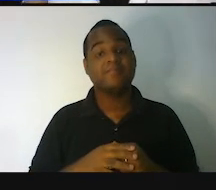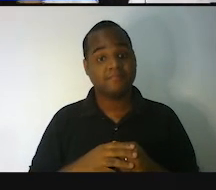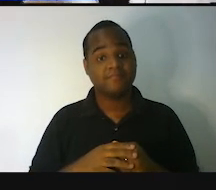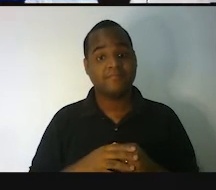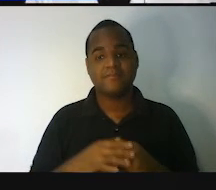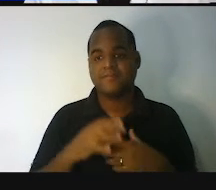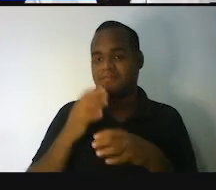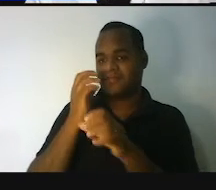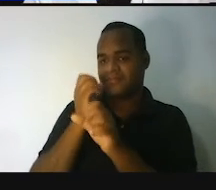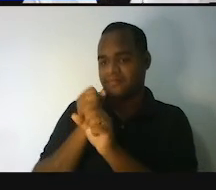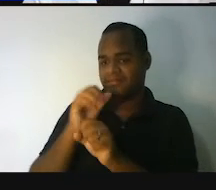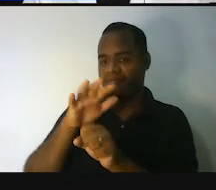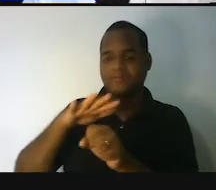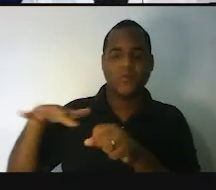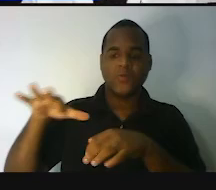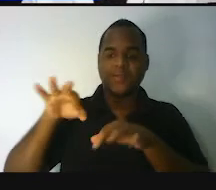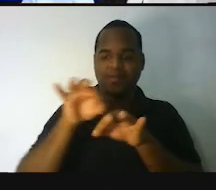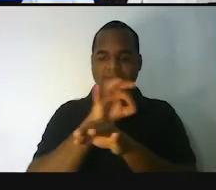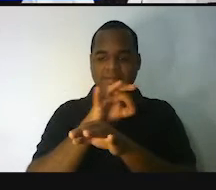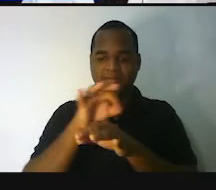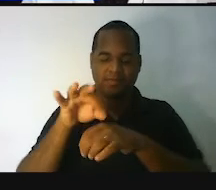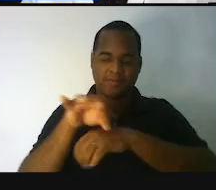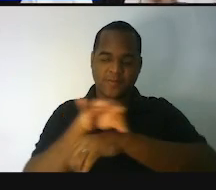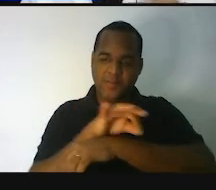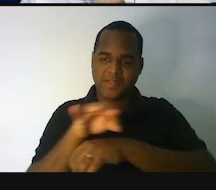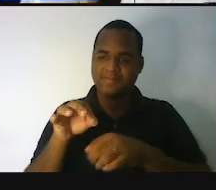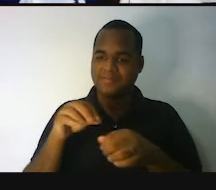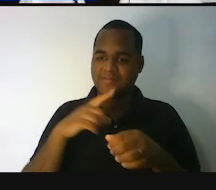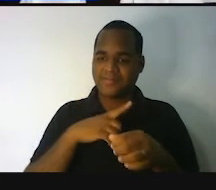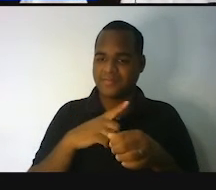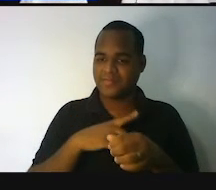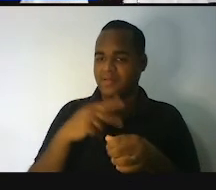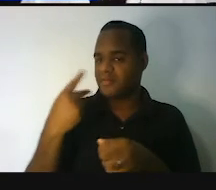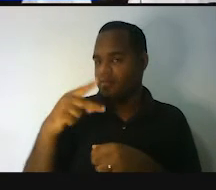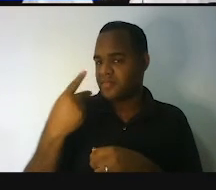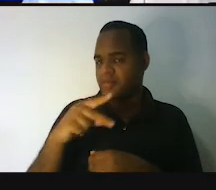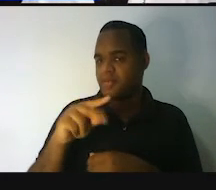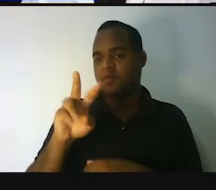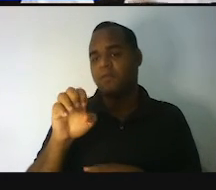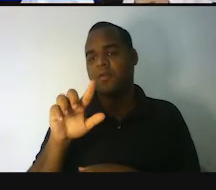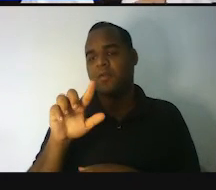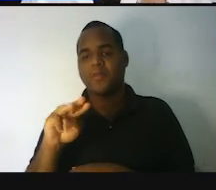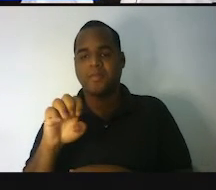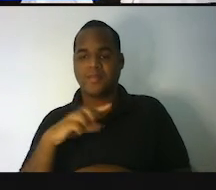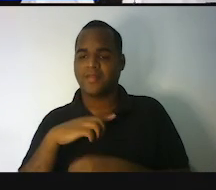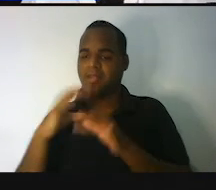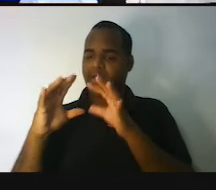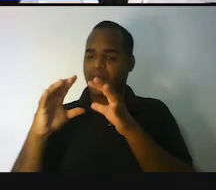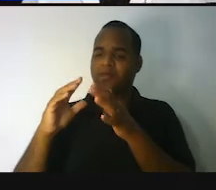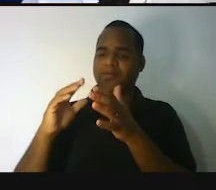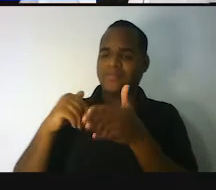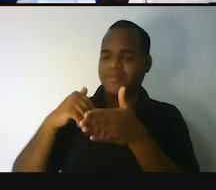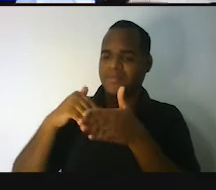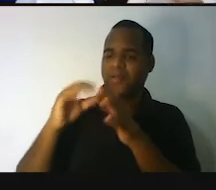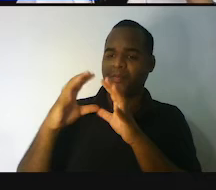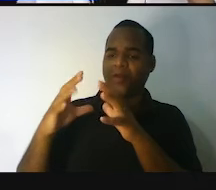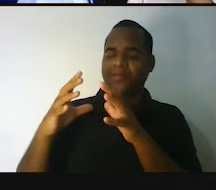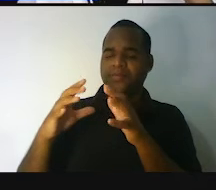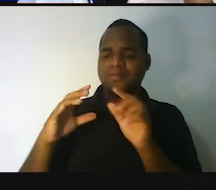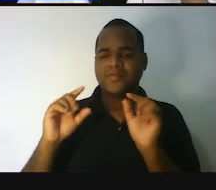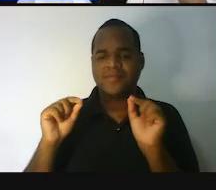espaço ocupa essa bola, eu estou te perguntando qual é o volume dessa bola. Ah, professor,